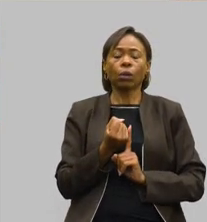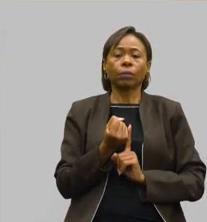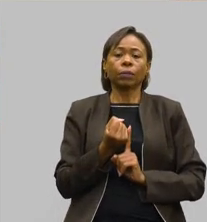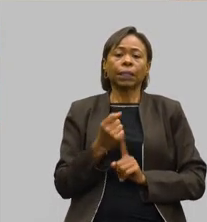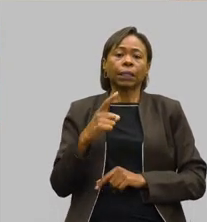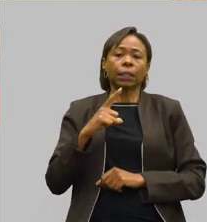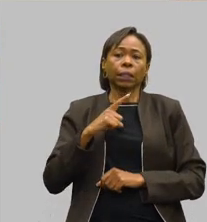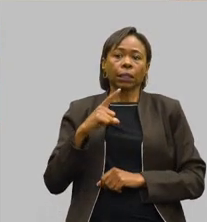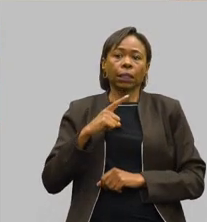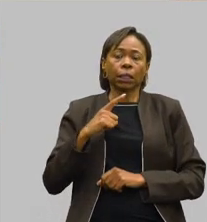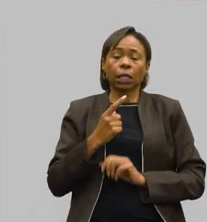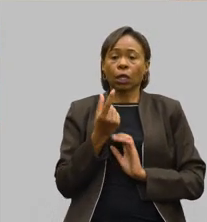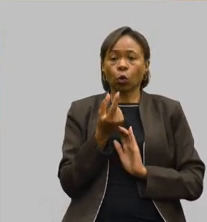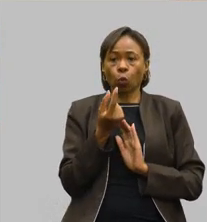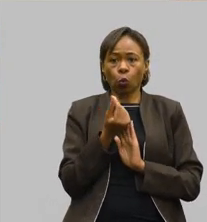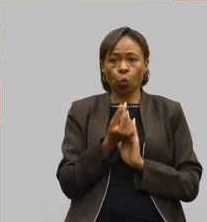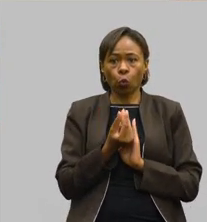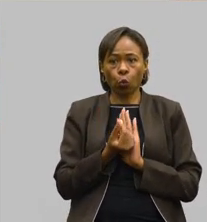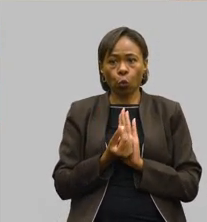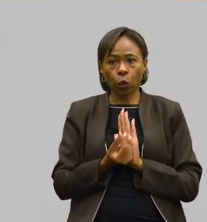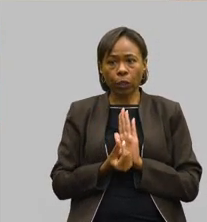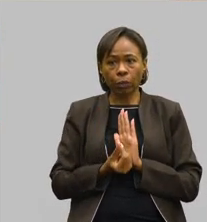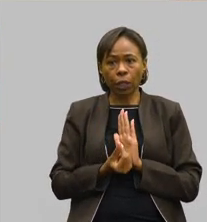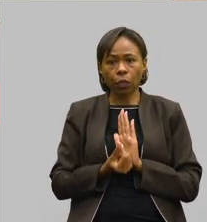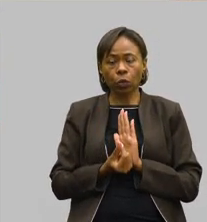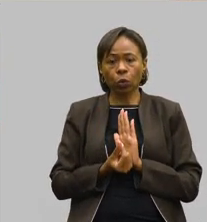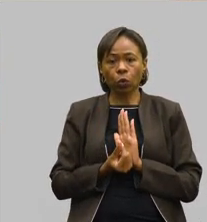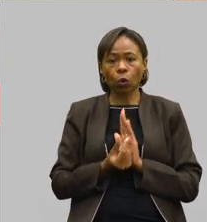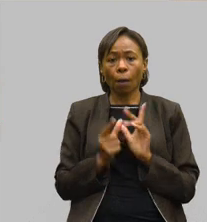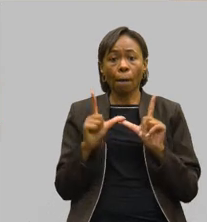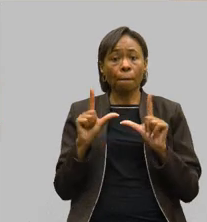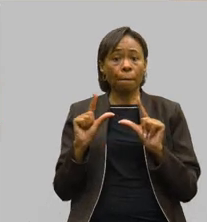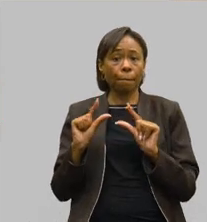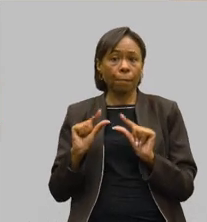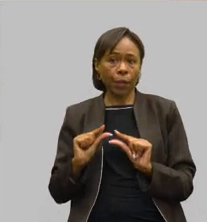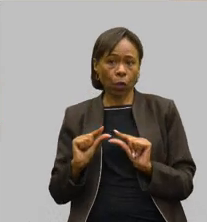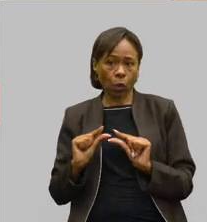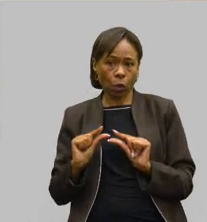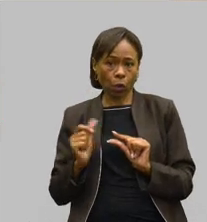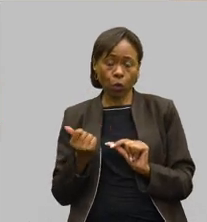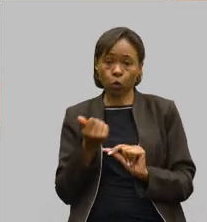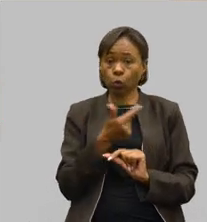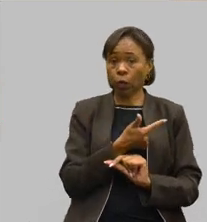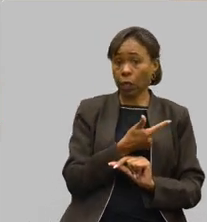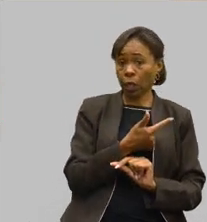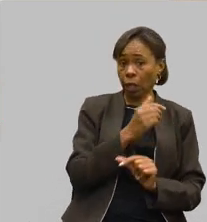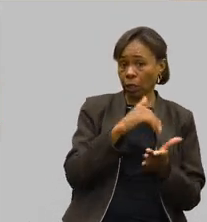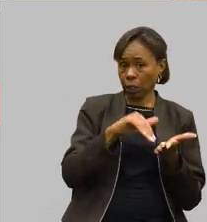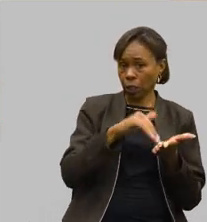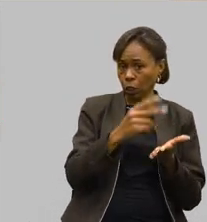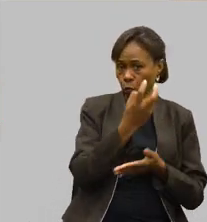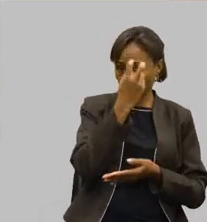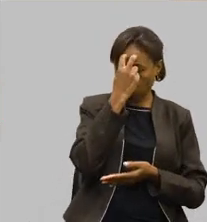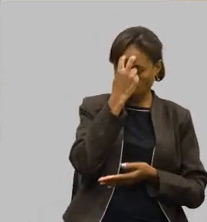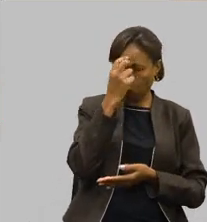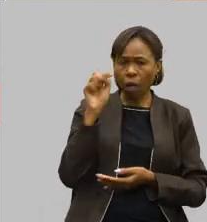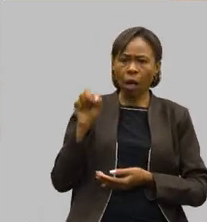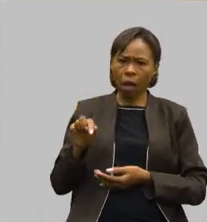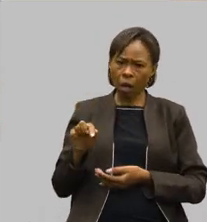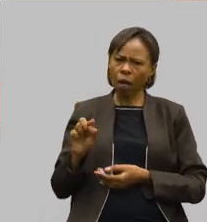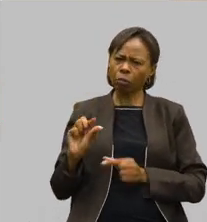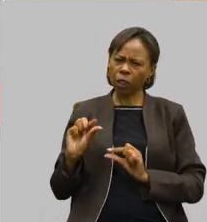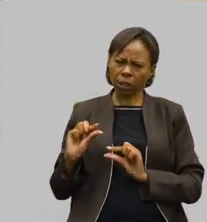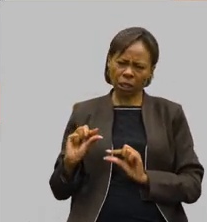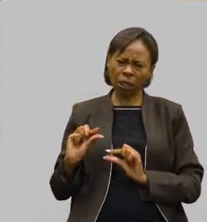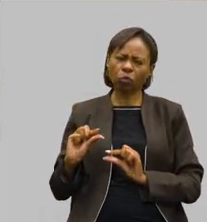um orçamento que não seja menor apenas do que a Secretaria de Cultura. É um orçamento muito pequeno para